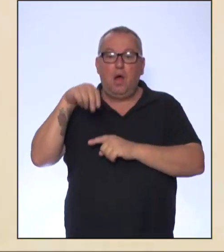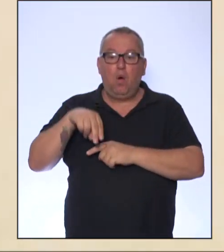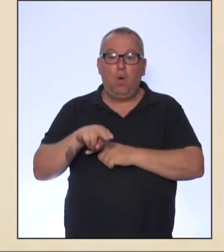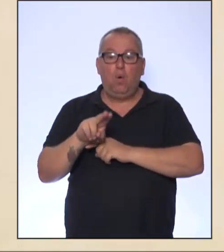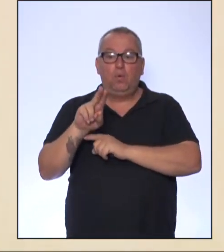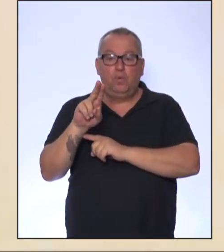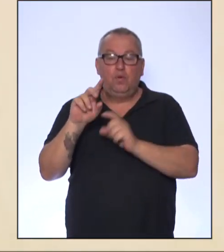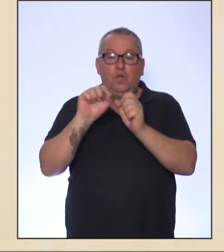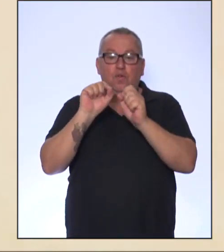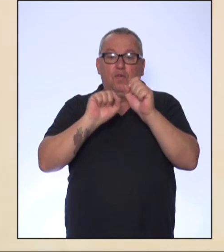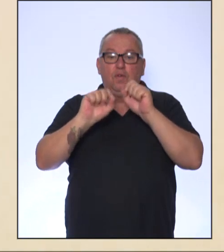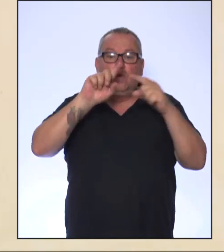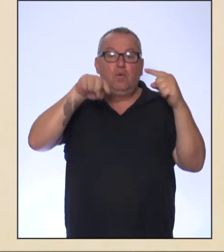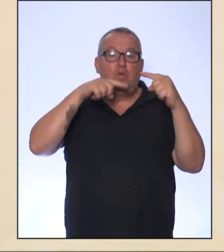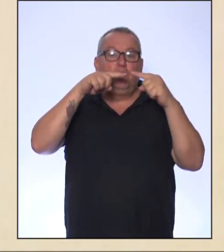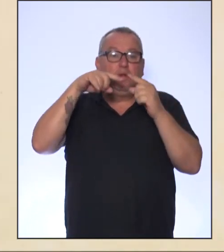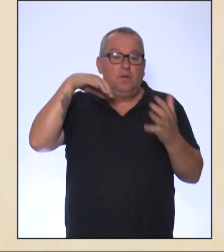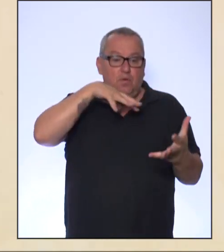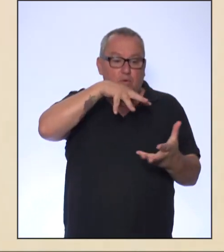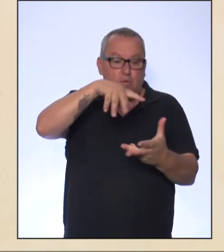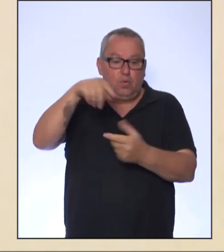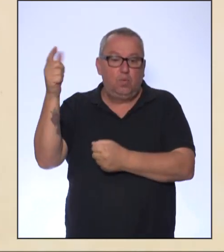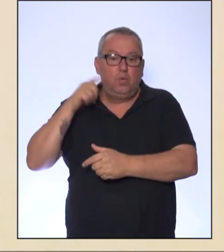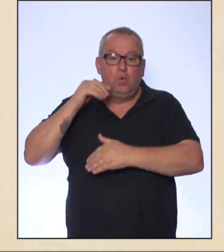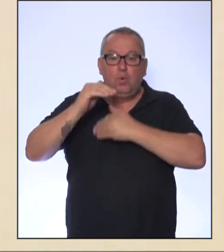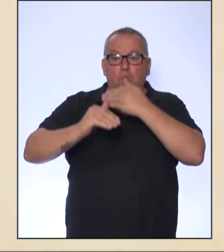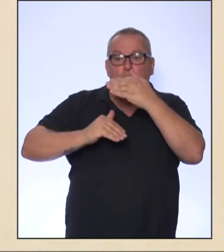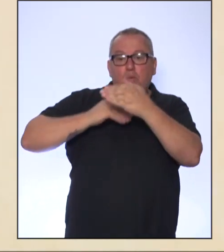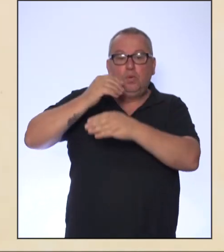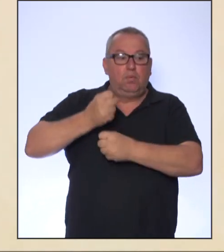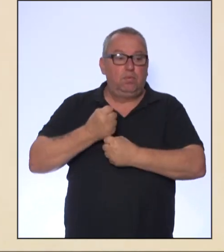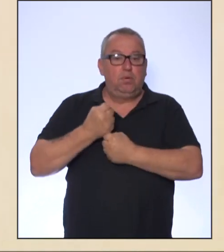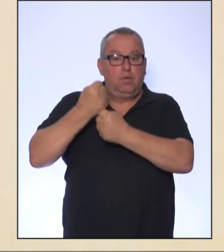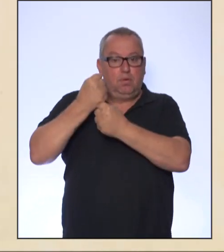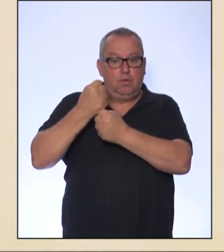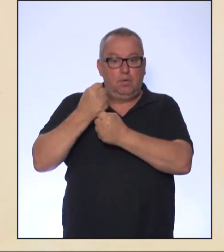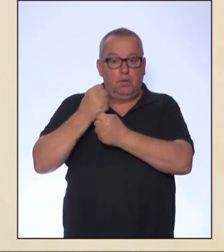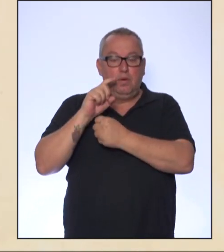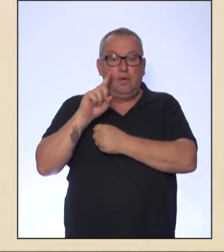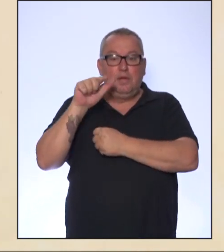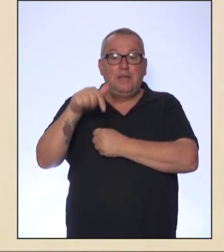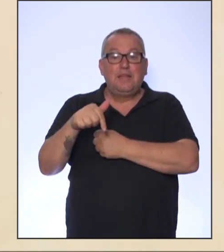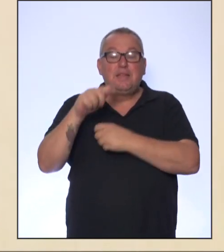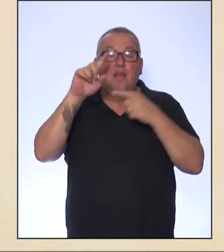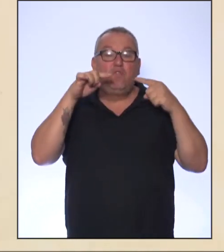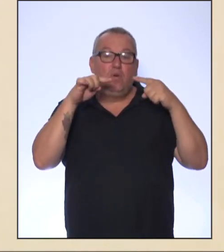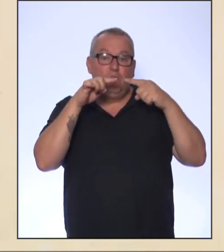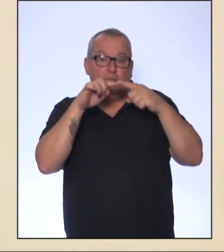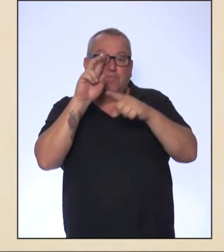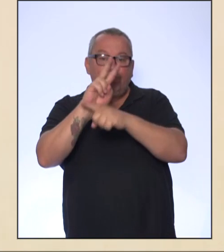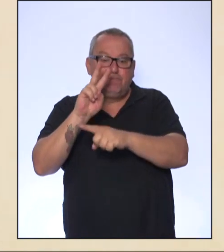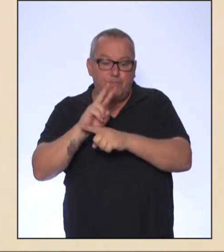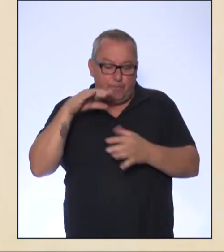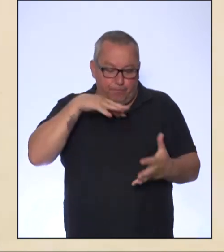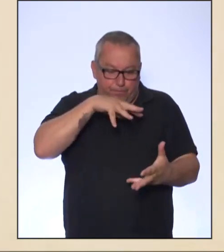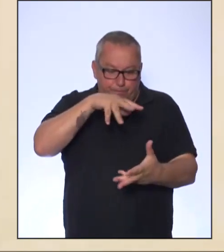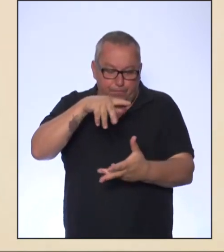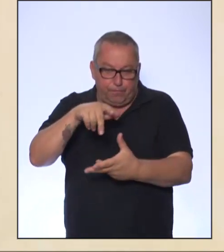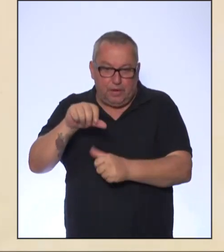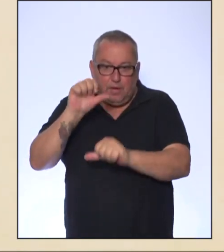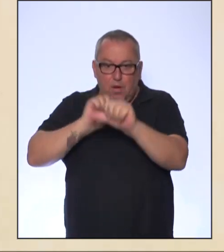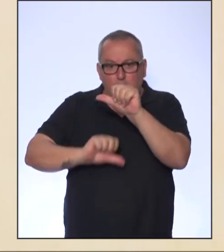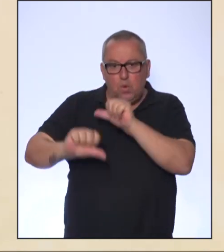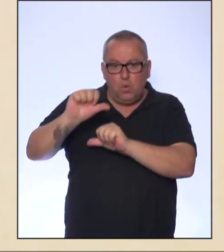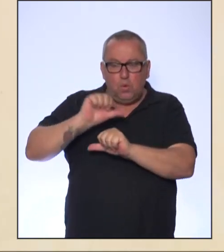os Objetivos Globais para o Desenvolvimento Sustentável. São 17 objetivos que protegem o planeta contra a mudança